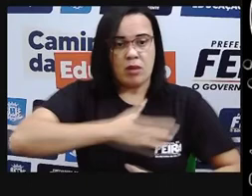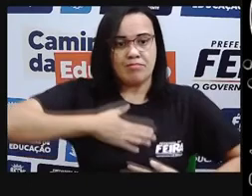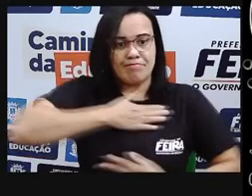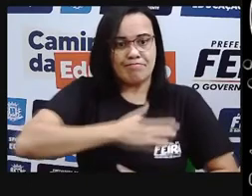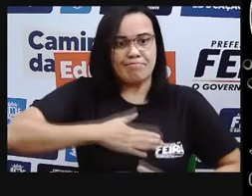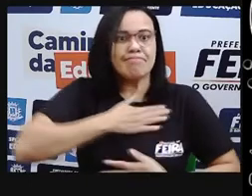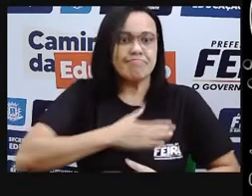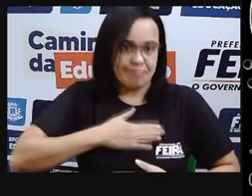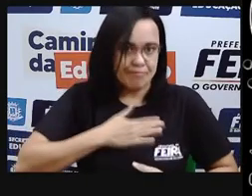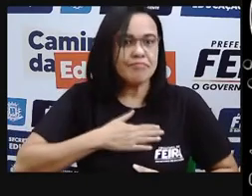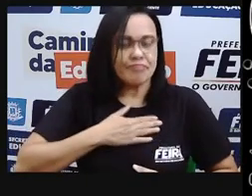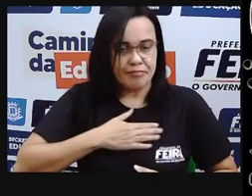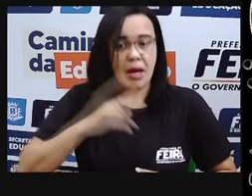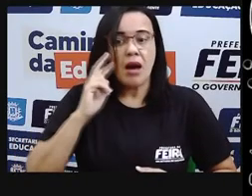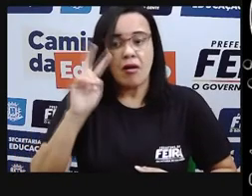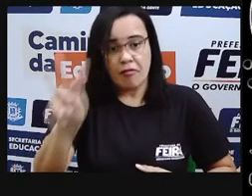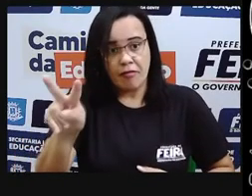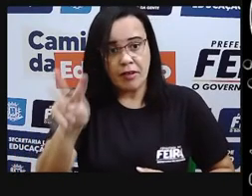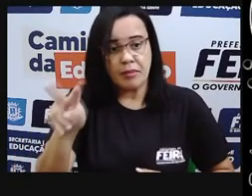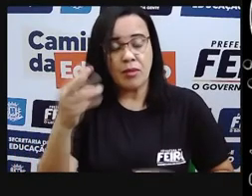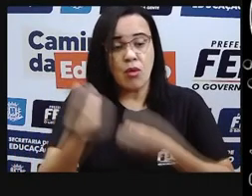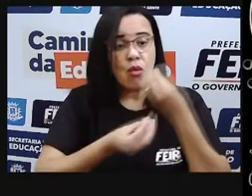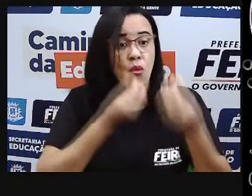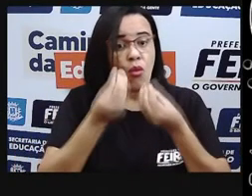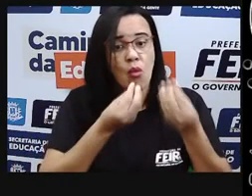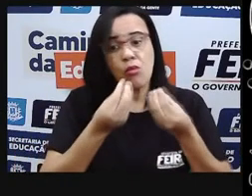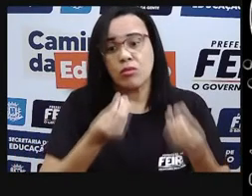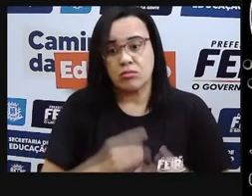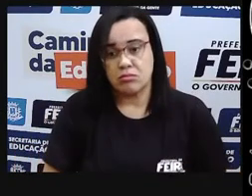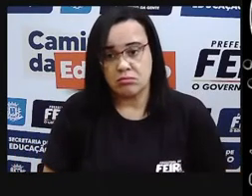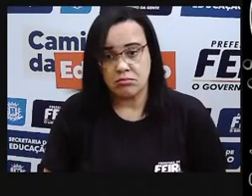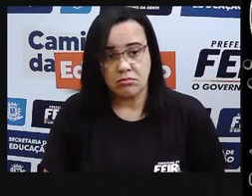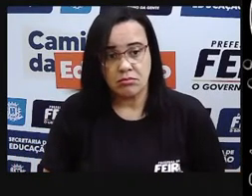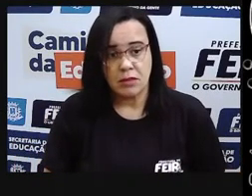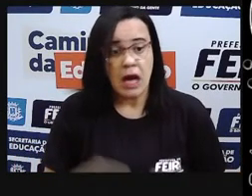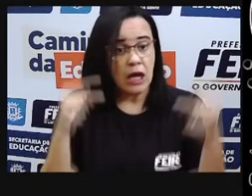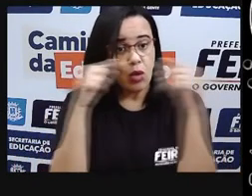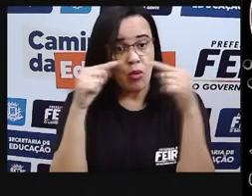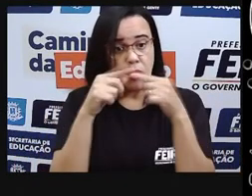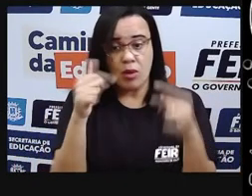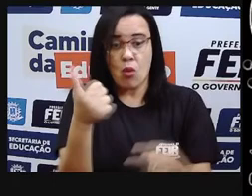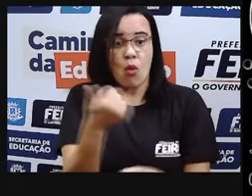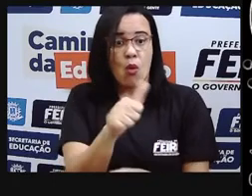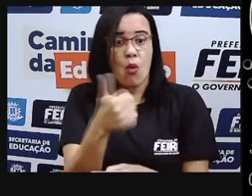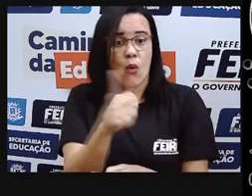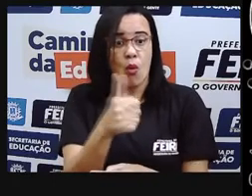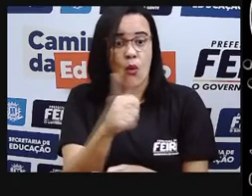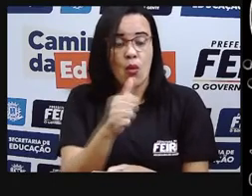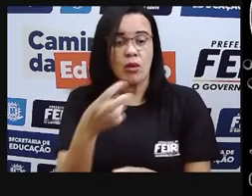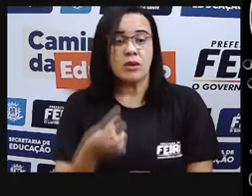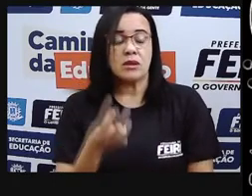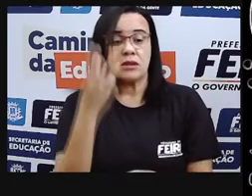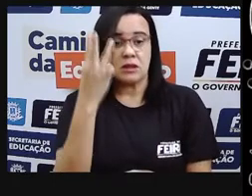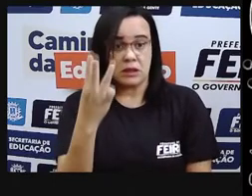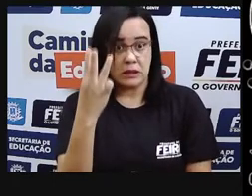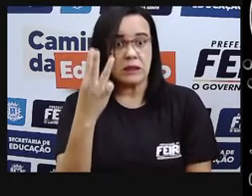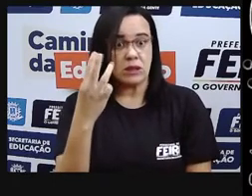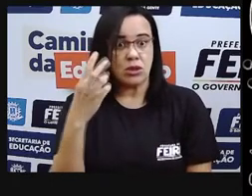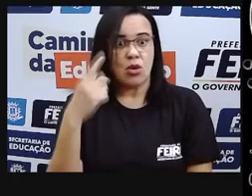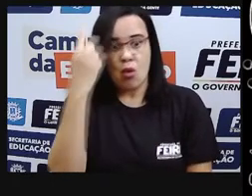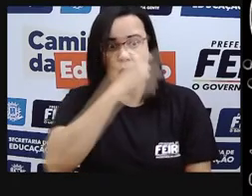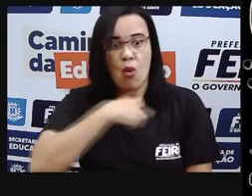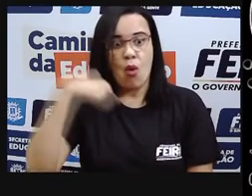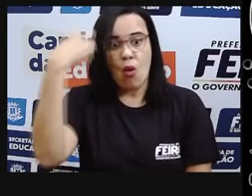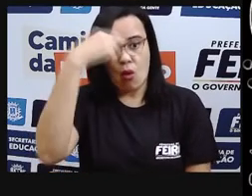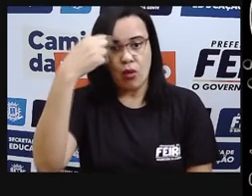kilowatts em duas horas? 11 kilowatts hora. Tranquilo até aqui? Pronto. Por que